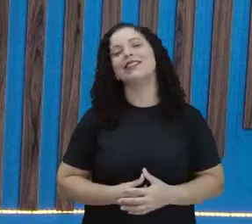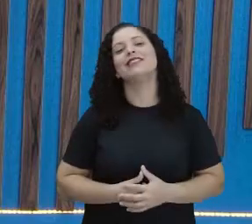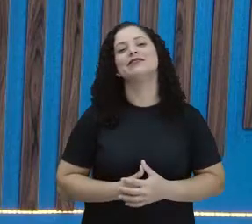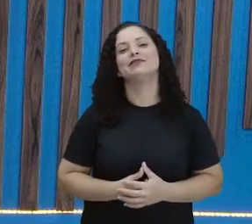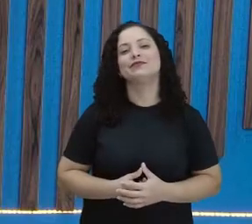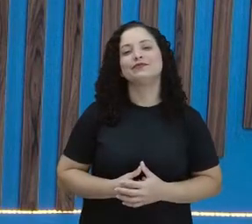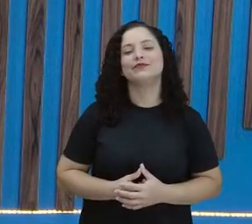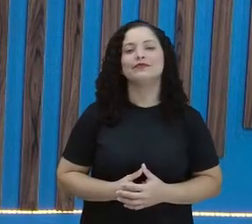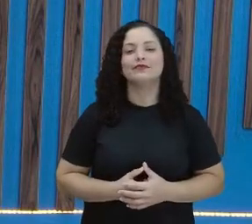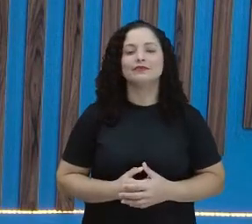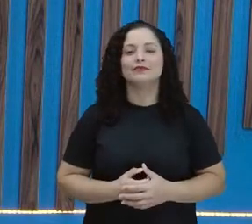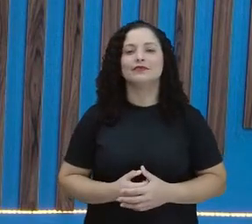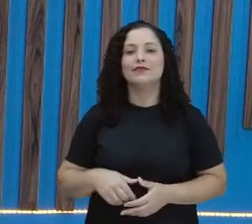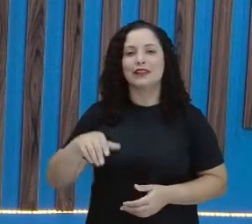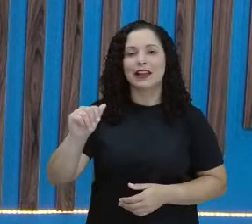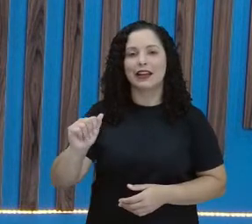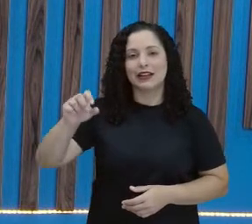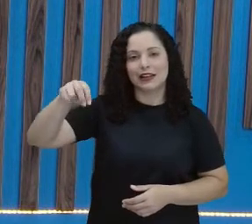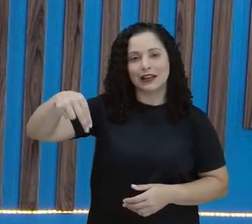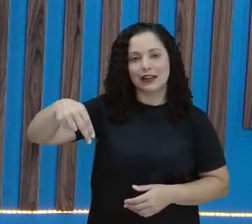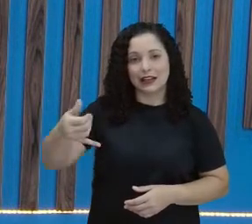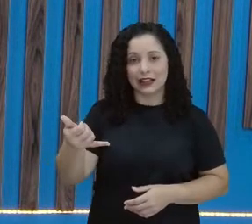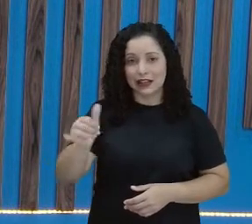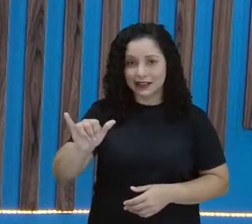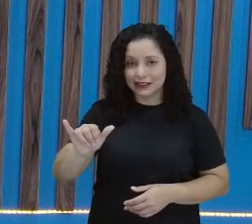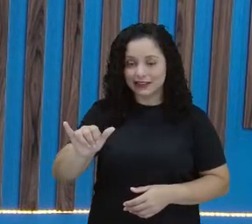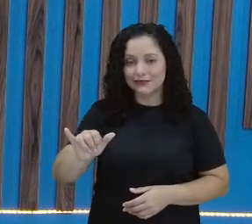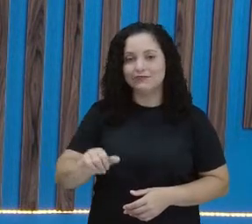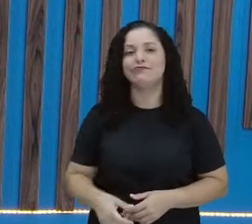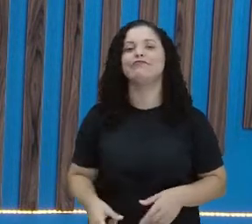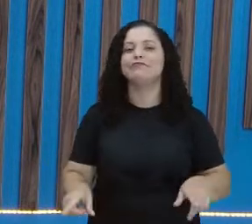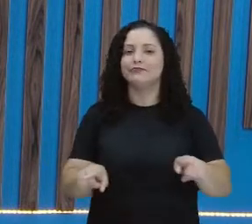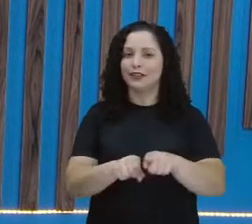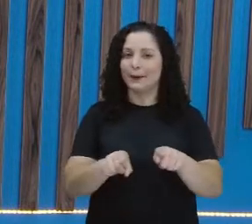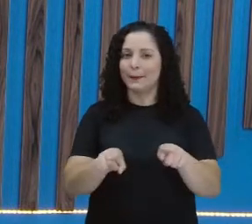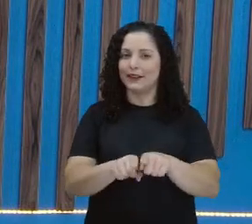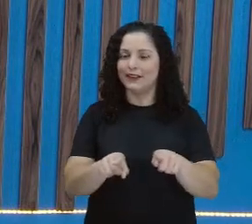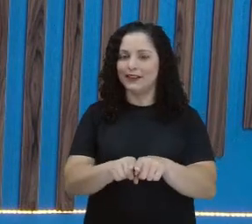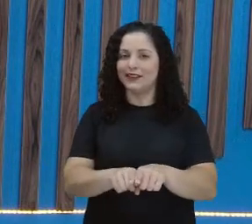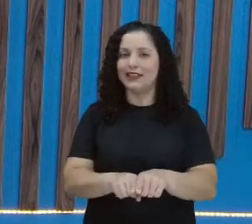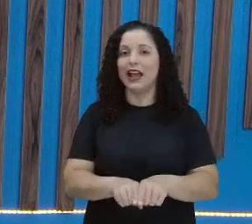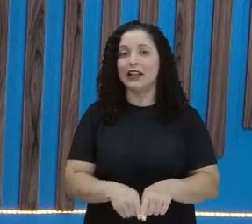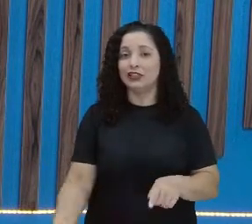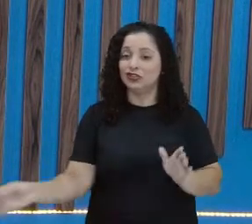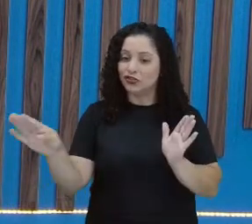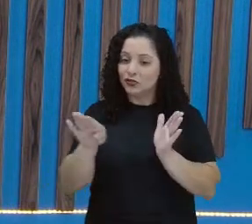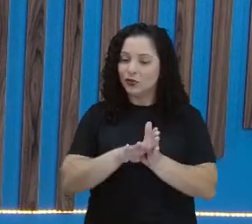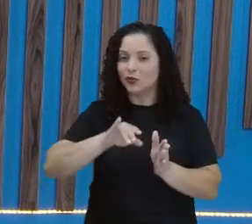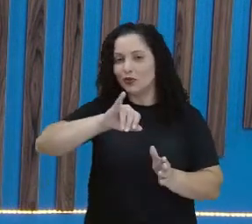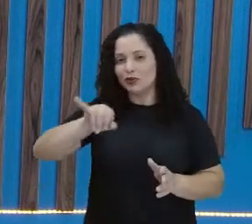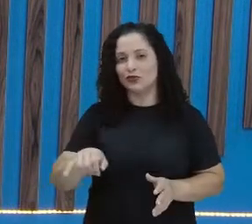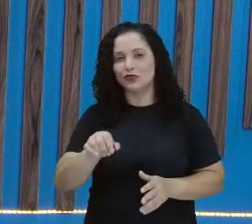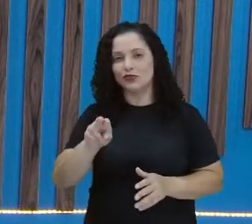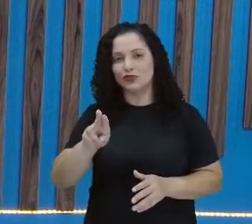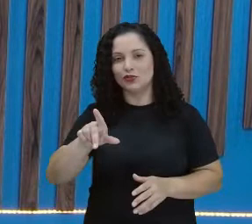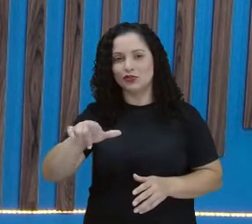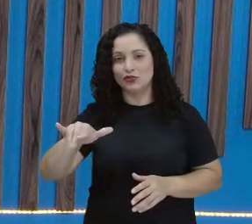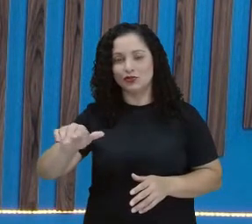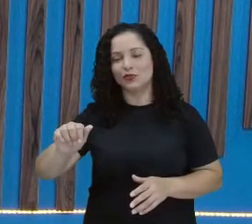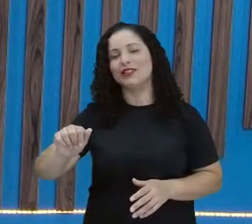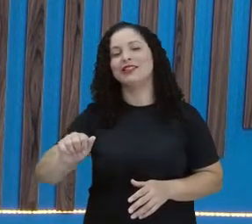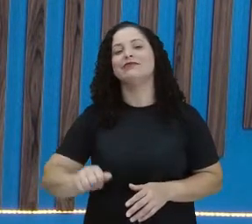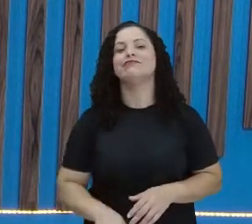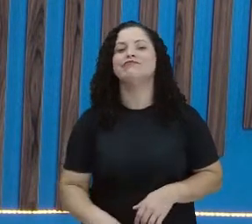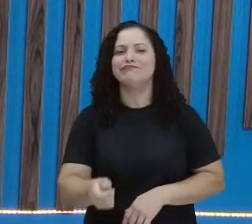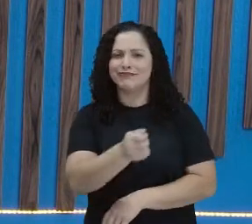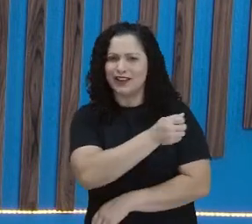a Anne estava lá na aula da professora Esté e chegou a Júlia sempre participando. Também essas